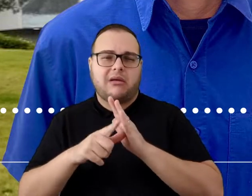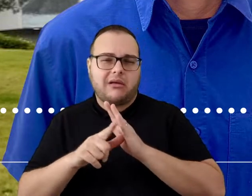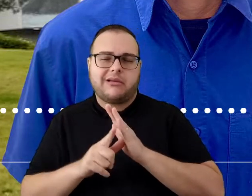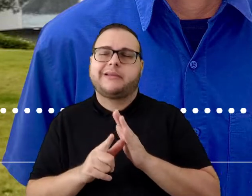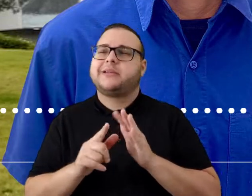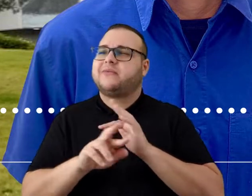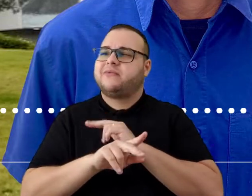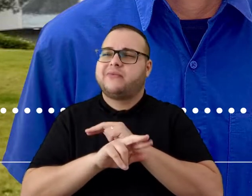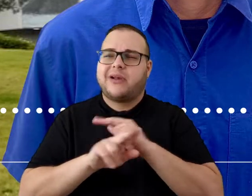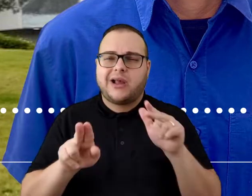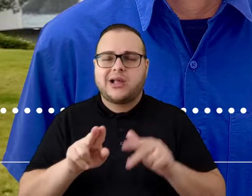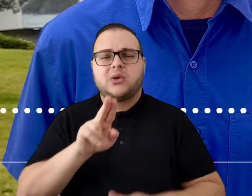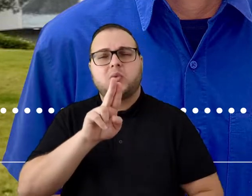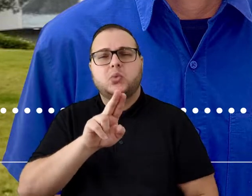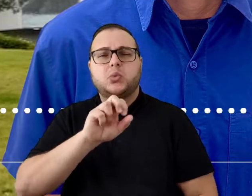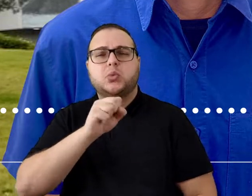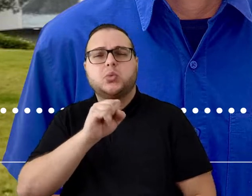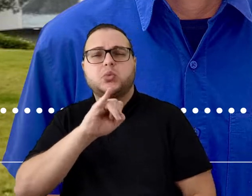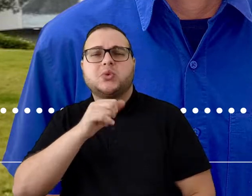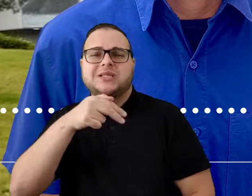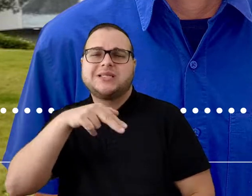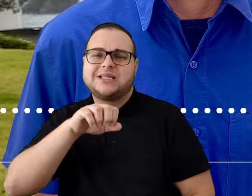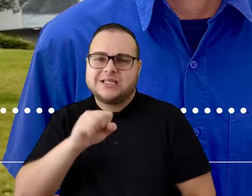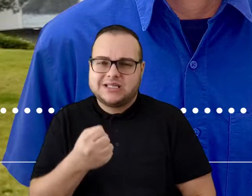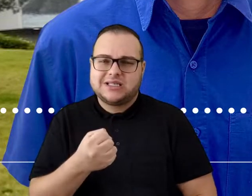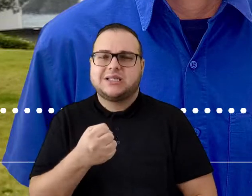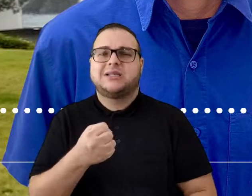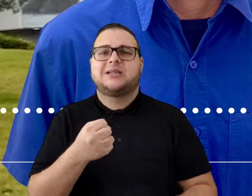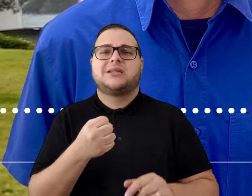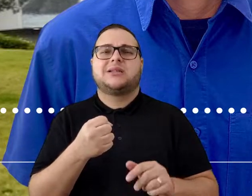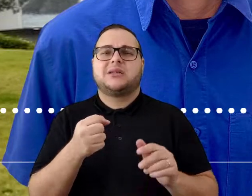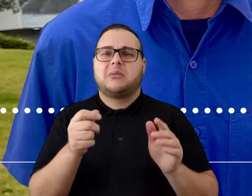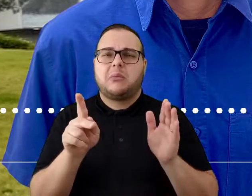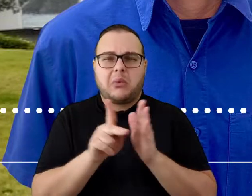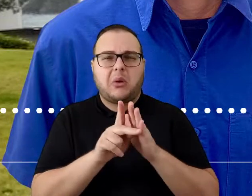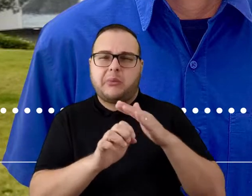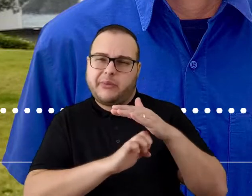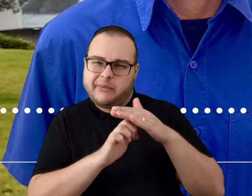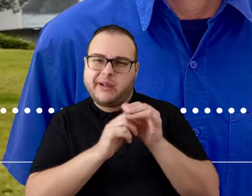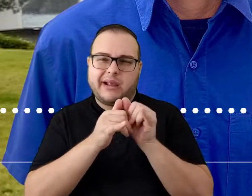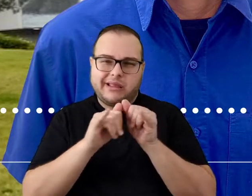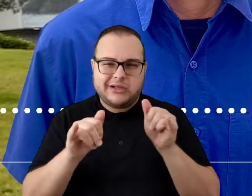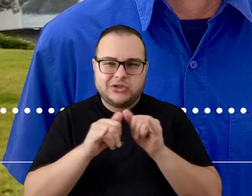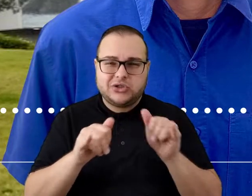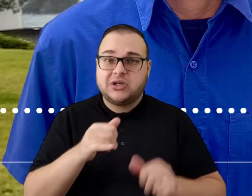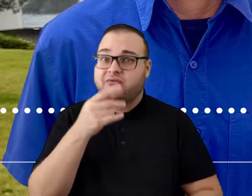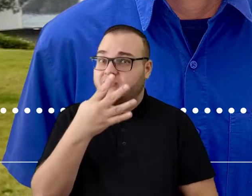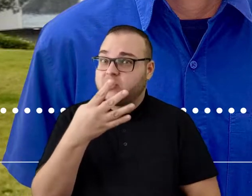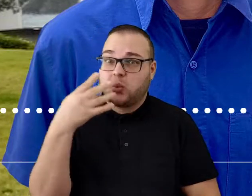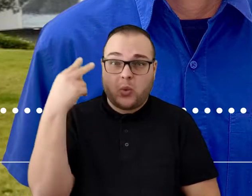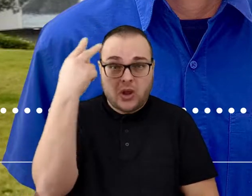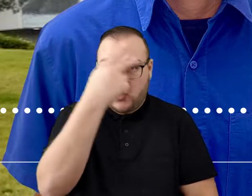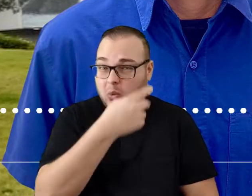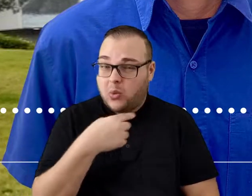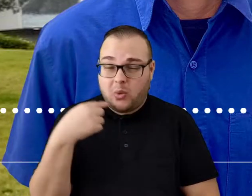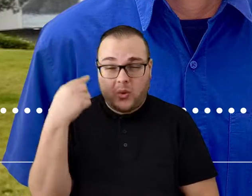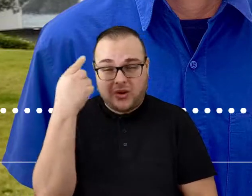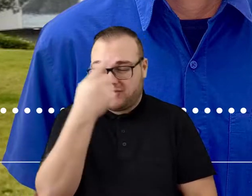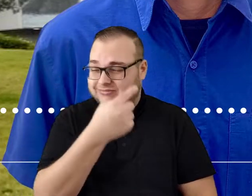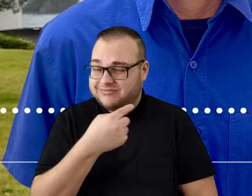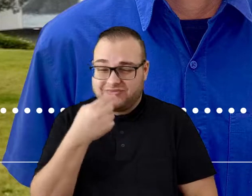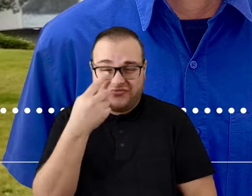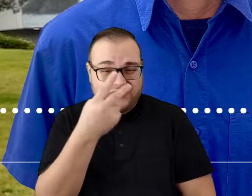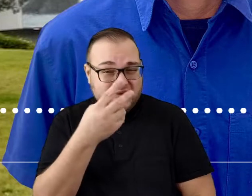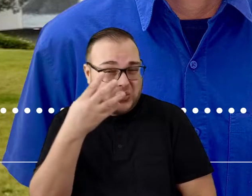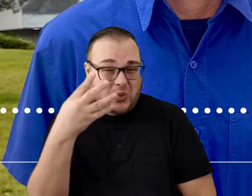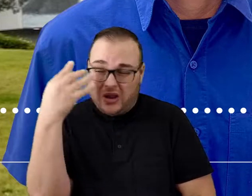anteriormente, né? E essa operação, ela acontece 24 horas, sete dias por semana. E fazemos